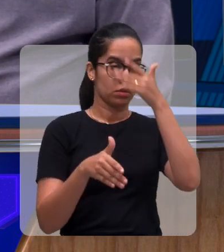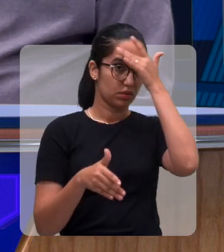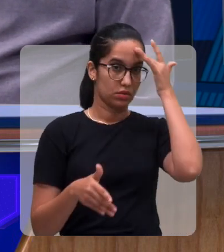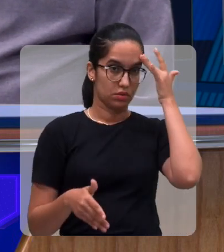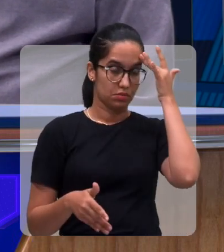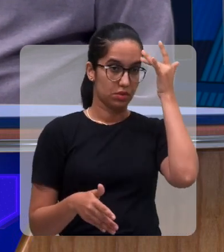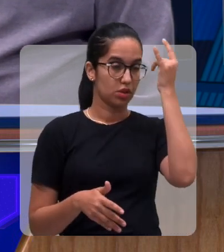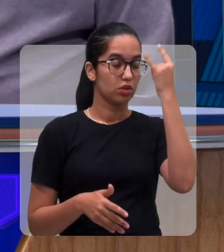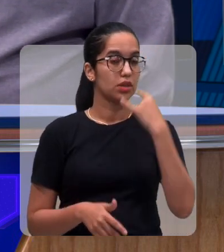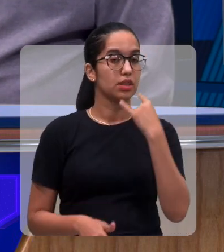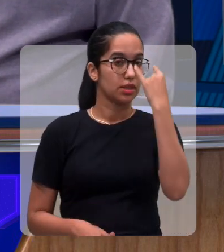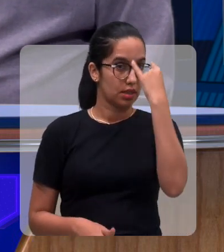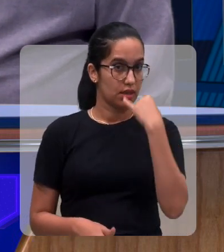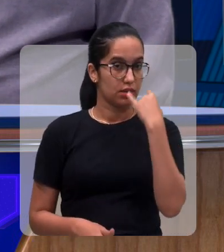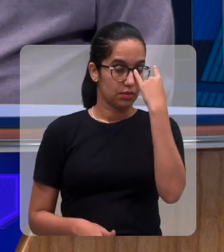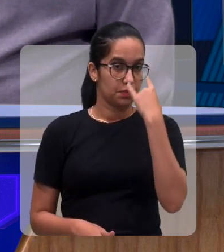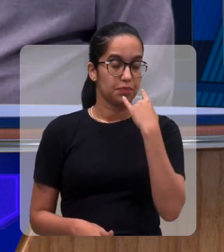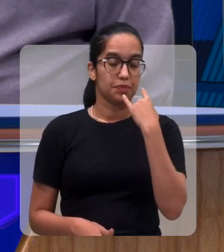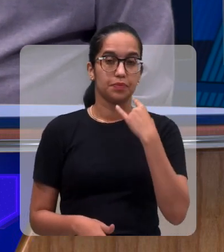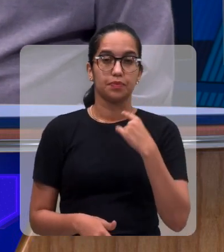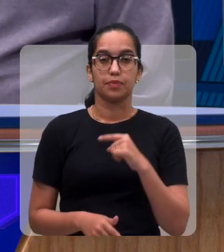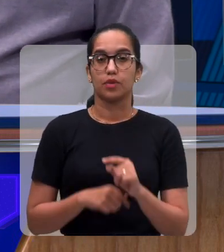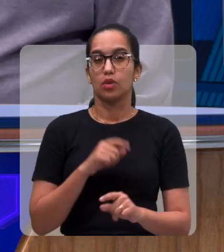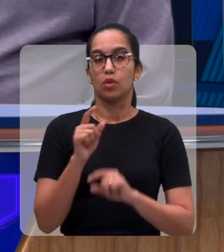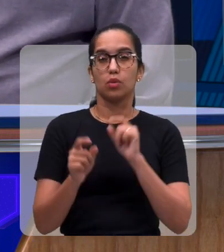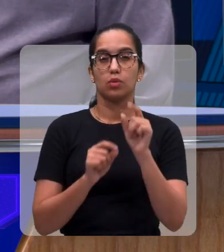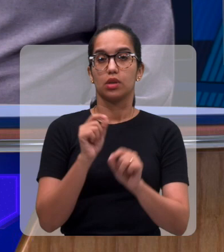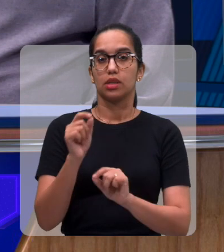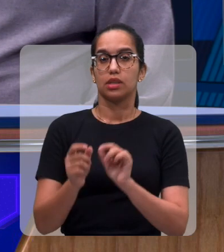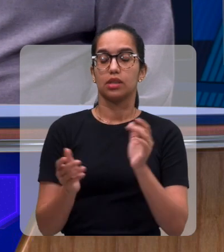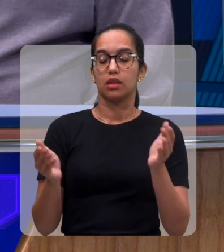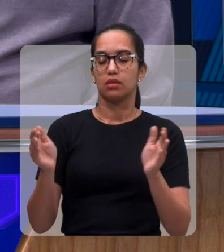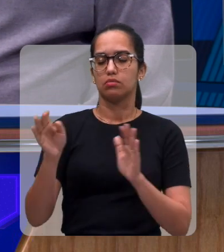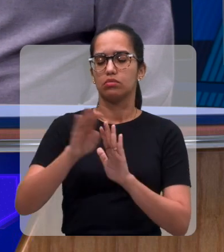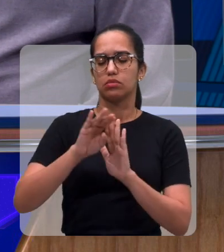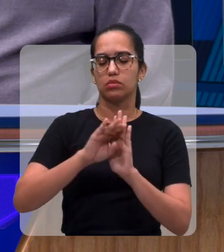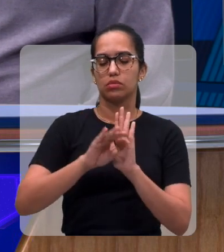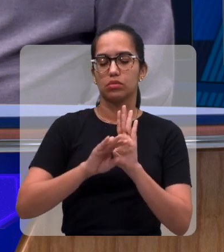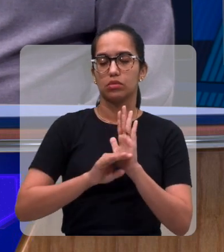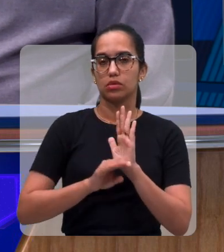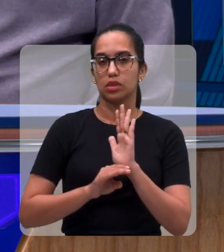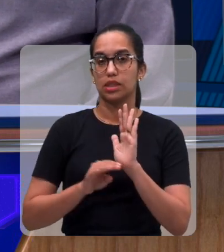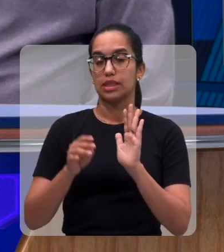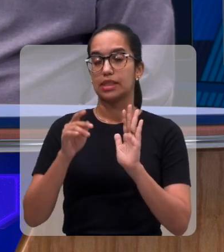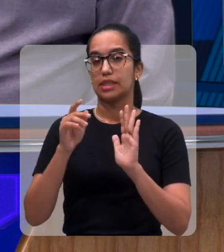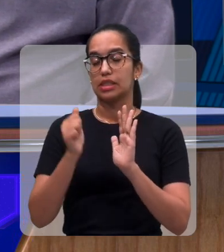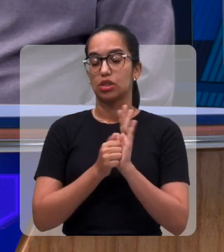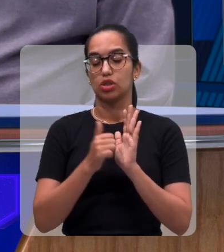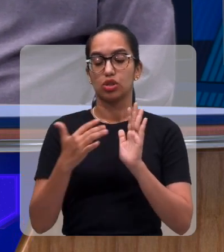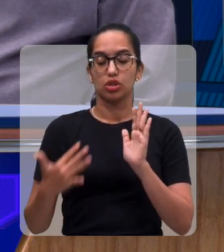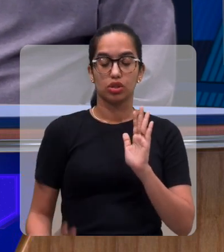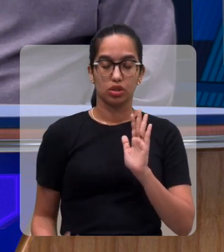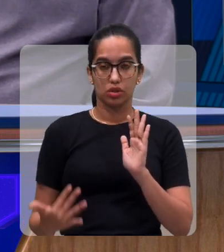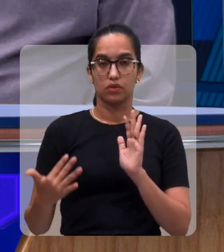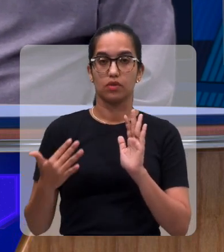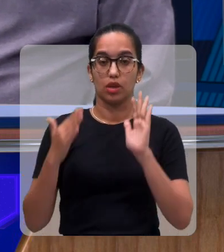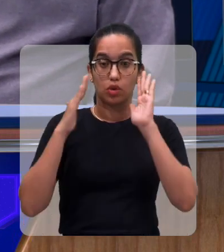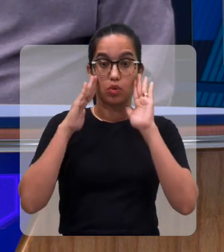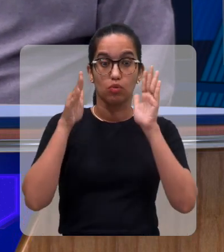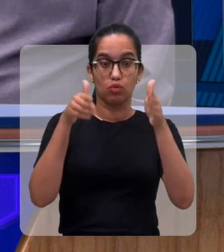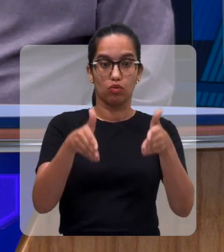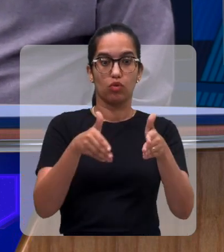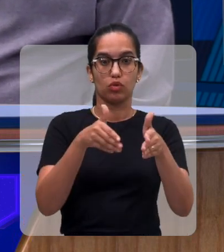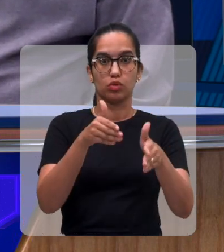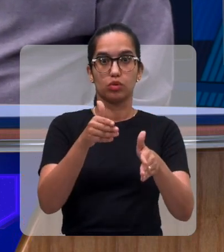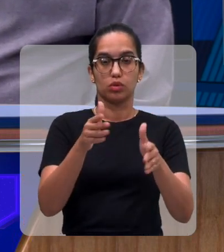deficiência visual e qual a programação, por exemplo, o que tem de programação voltada para esse público